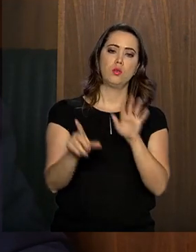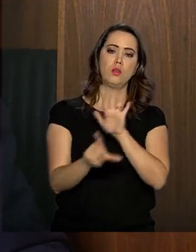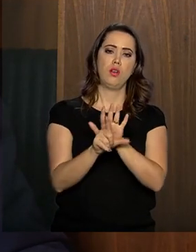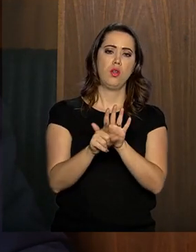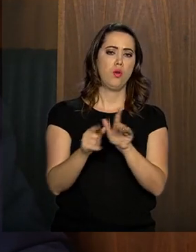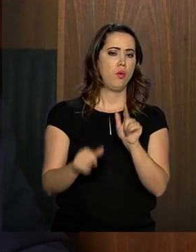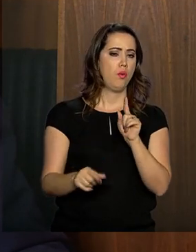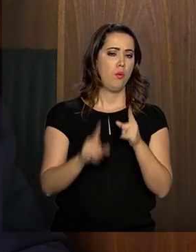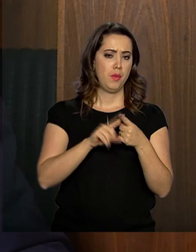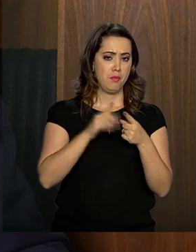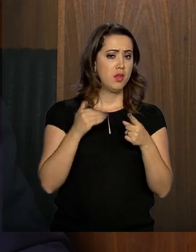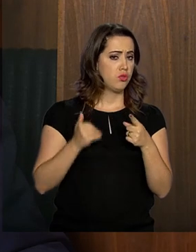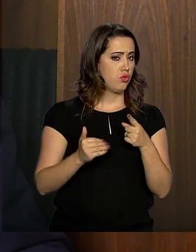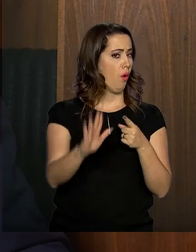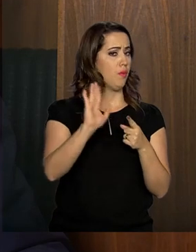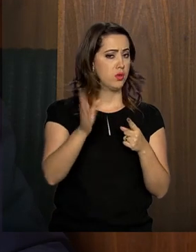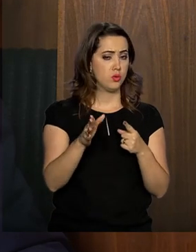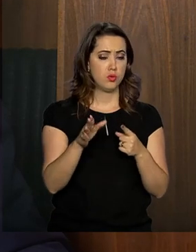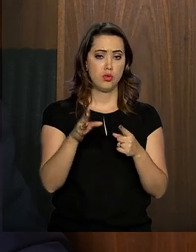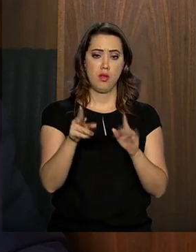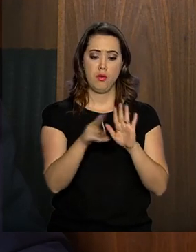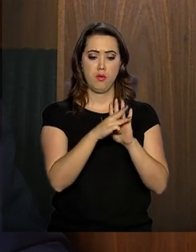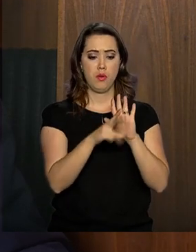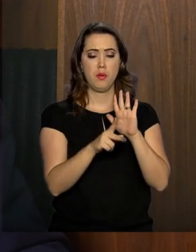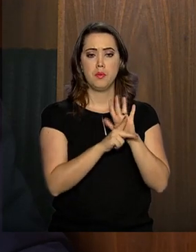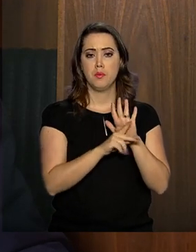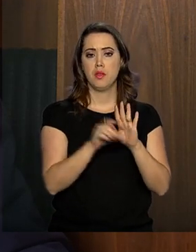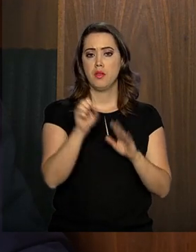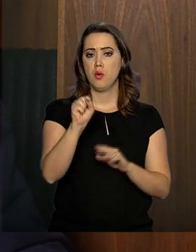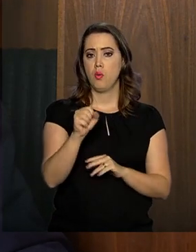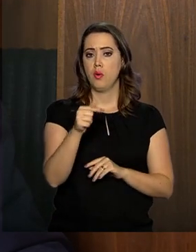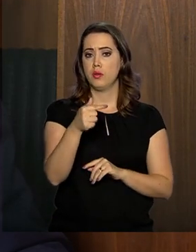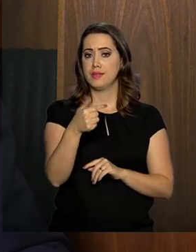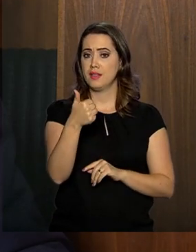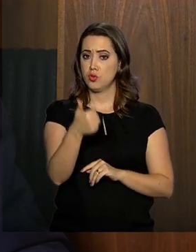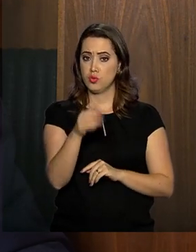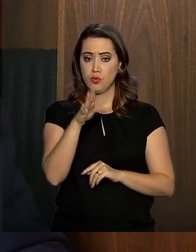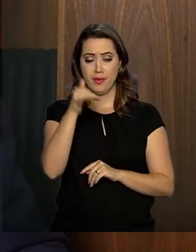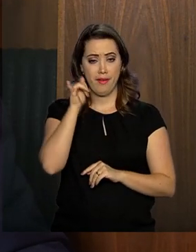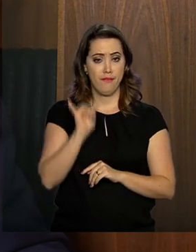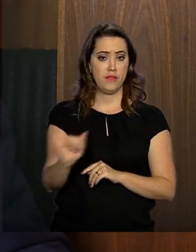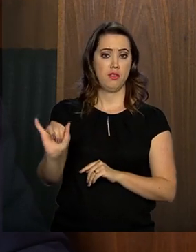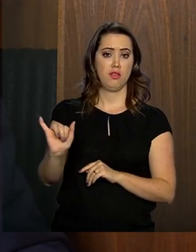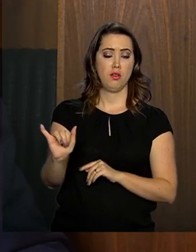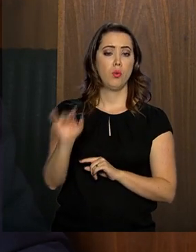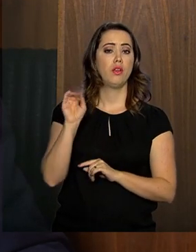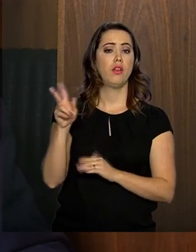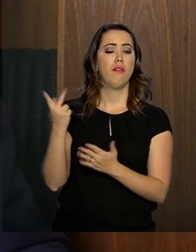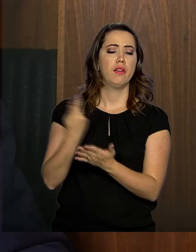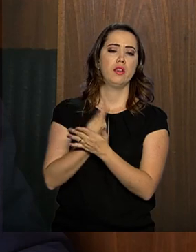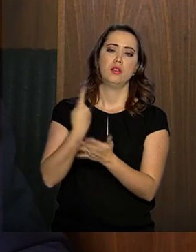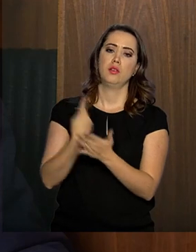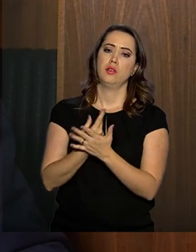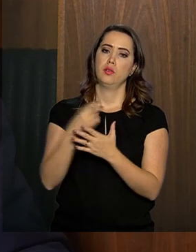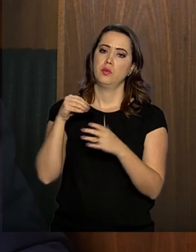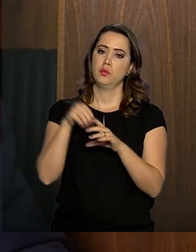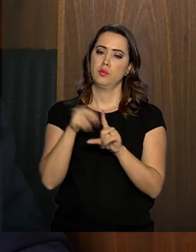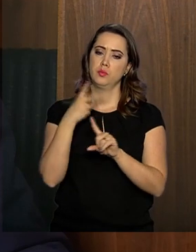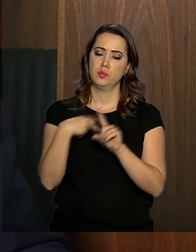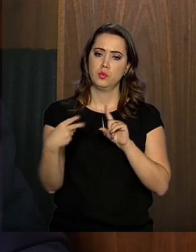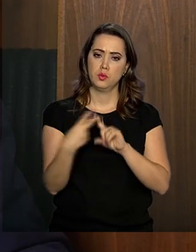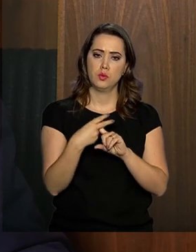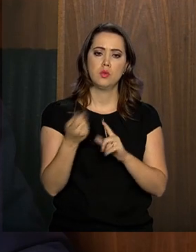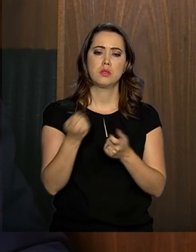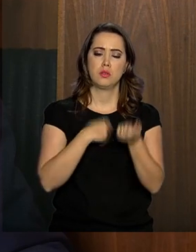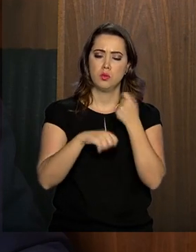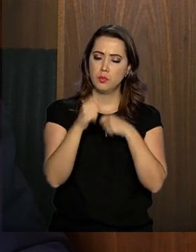em vigor, que foi a MP 871, que combate as fraudes no sistema previdenciário. Nós esperamos recepcionar em economia, para